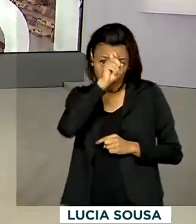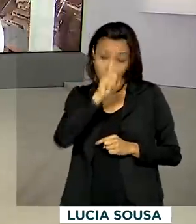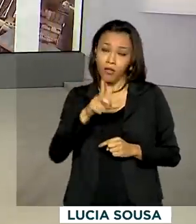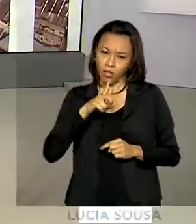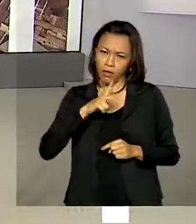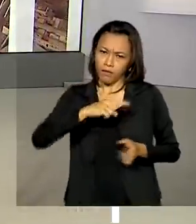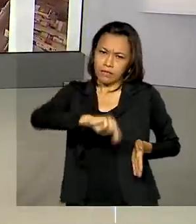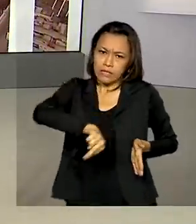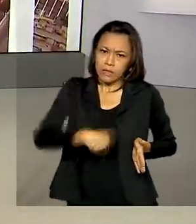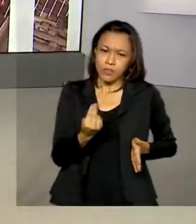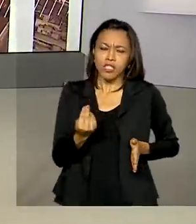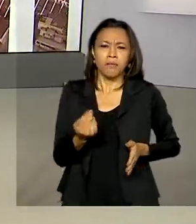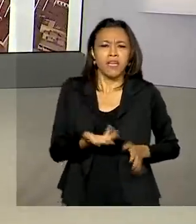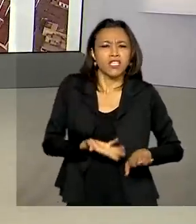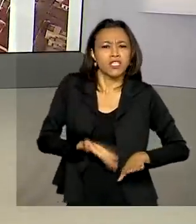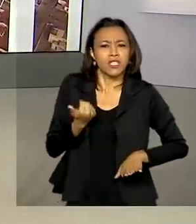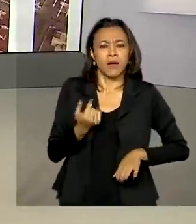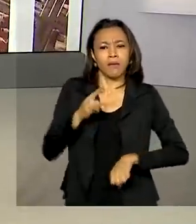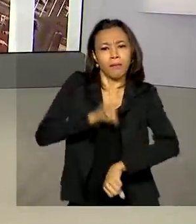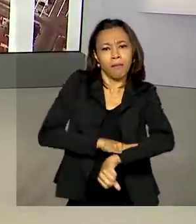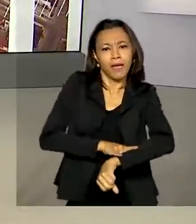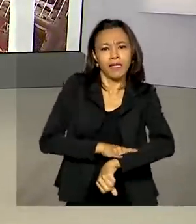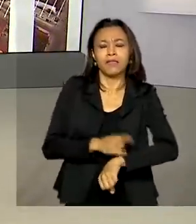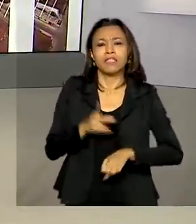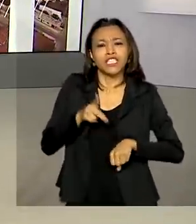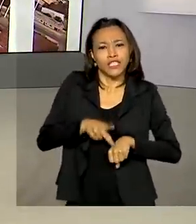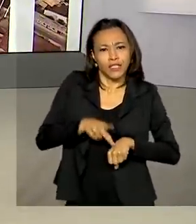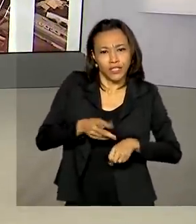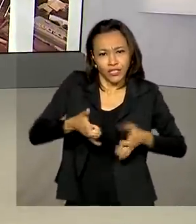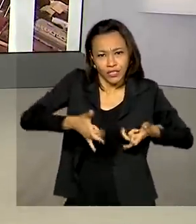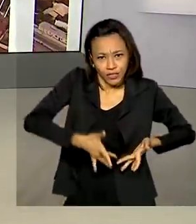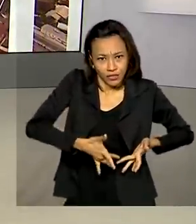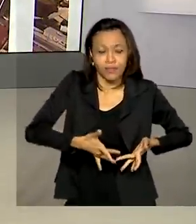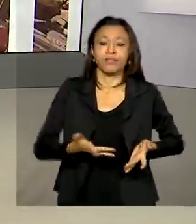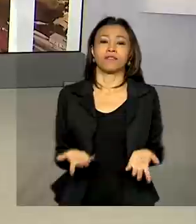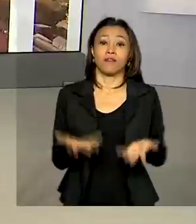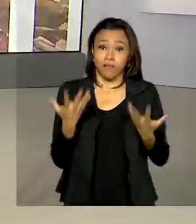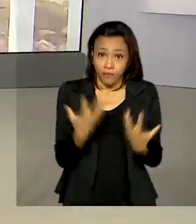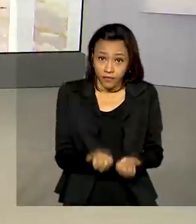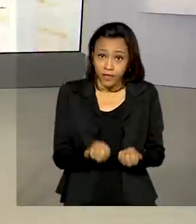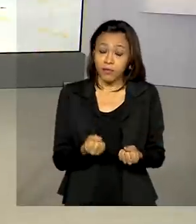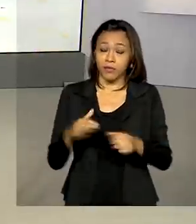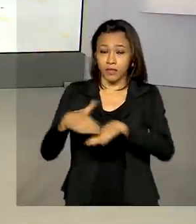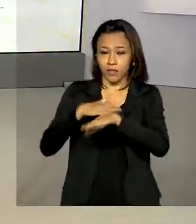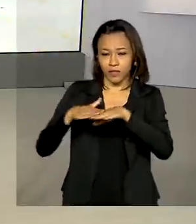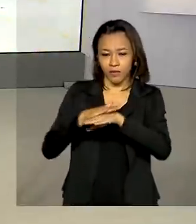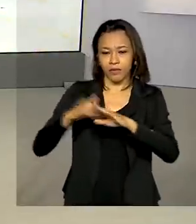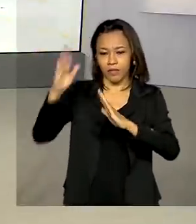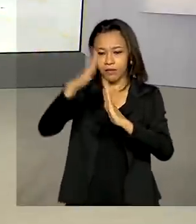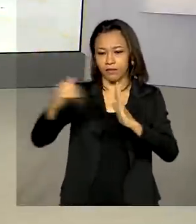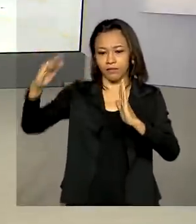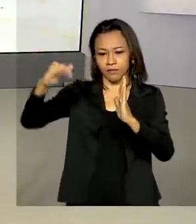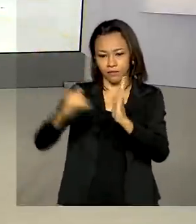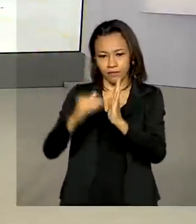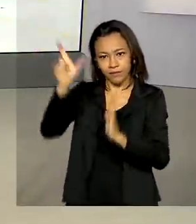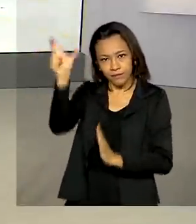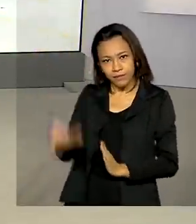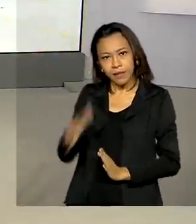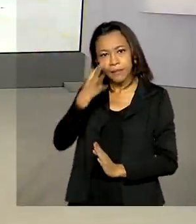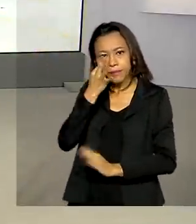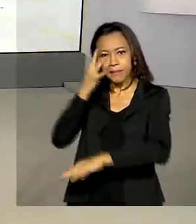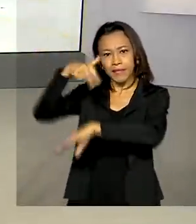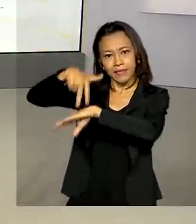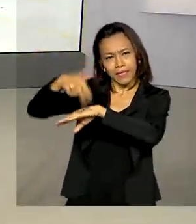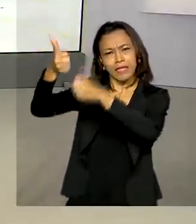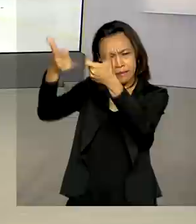para retirada de um cálculo na bexiga. A gente vai agora até o Palácio da Alvorada conversar com a repórter Gabriela Noronha. Ela conta ao vivo para